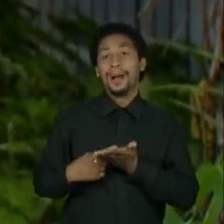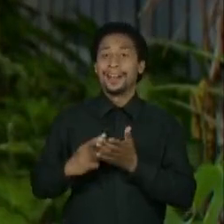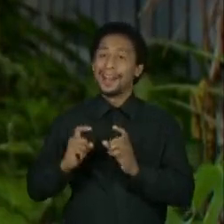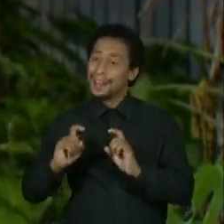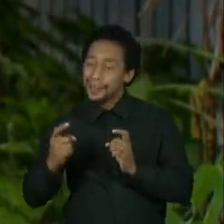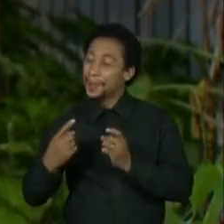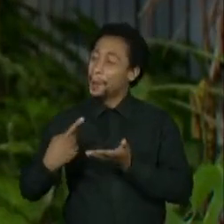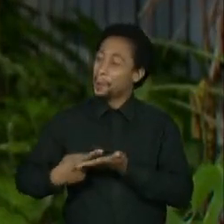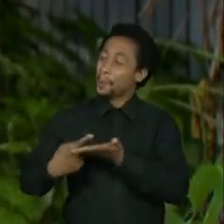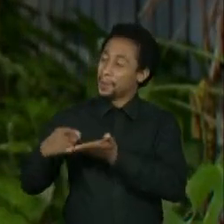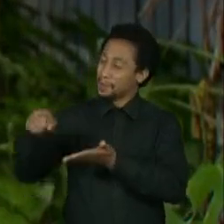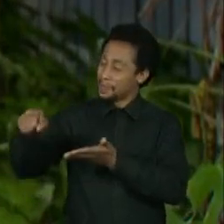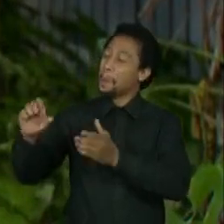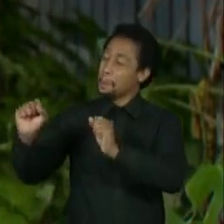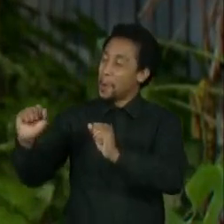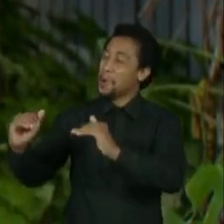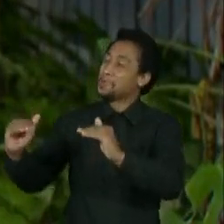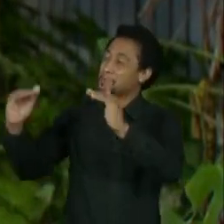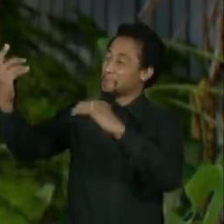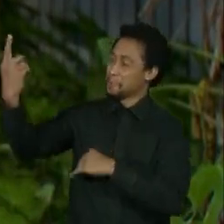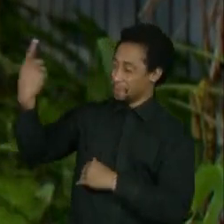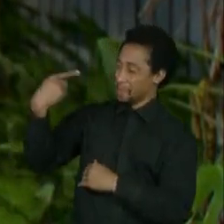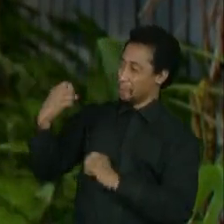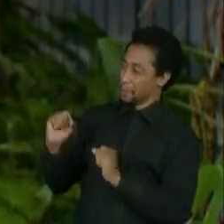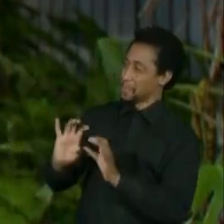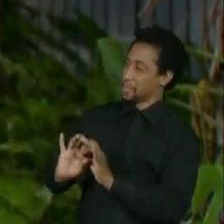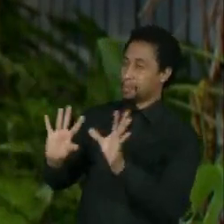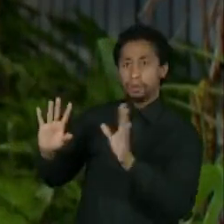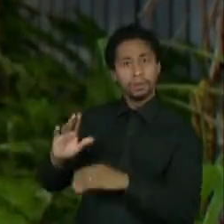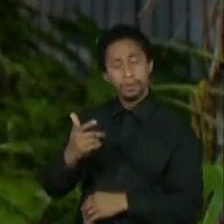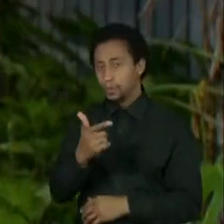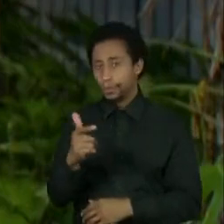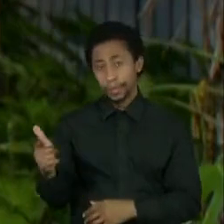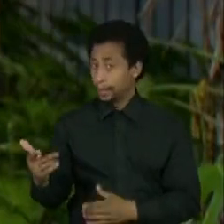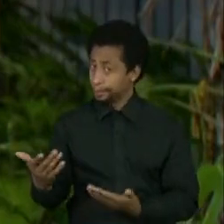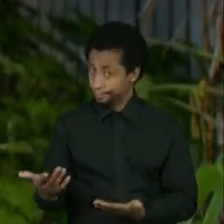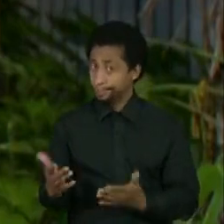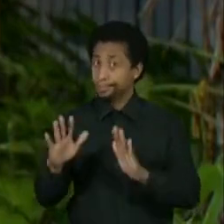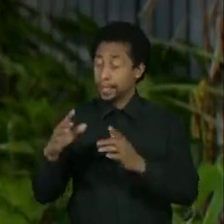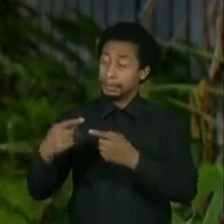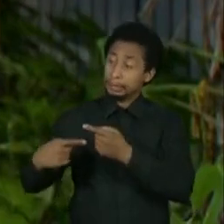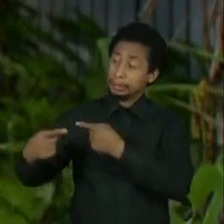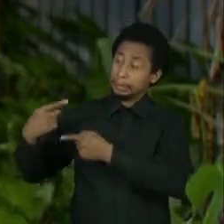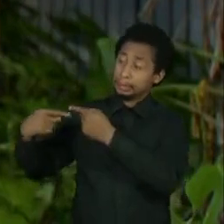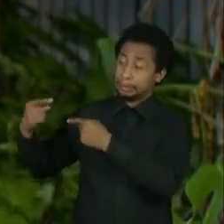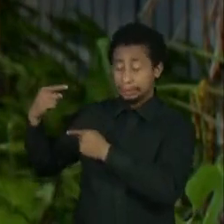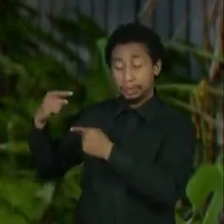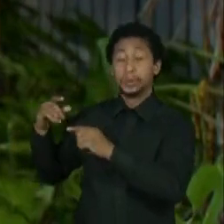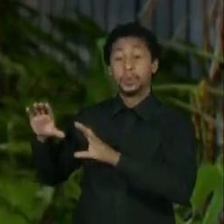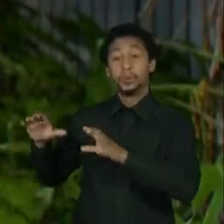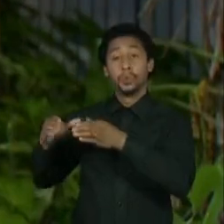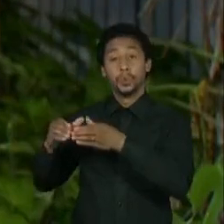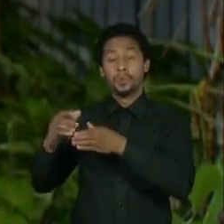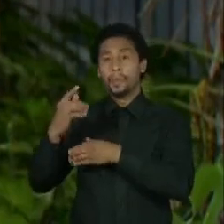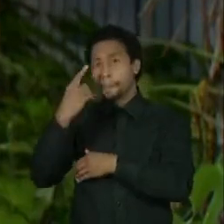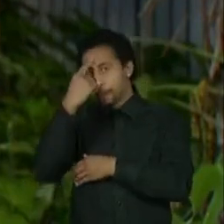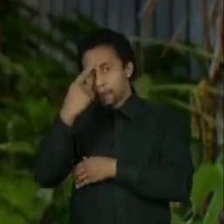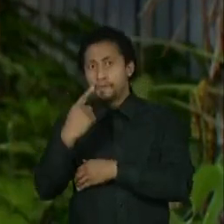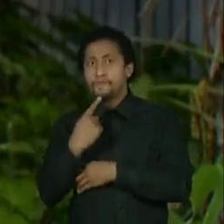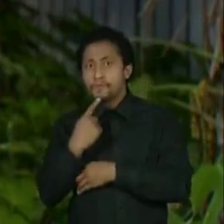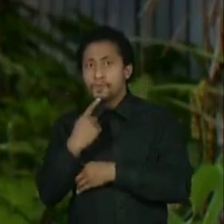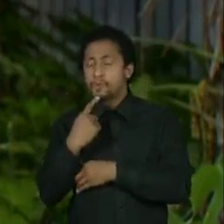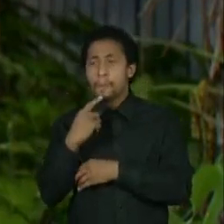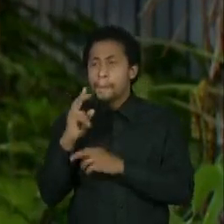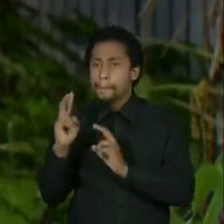diferentes instituições você tem o mesmo perfil de pessoas liderando. E liderar